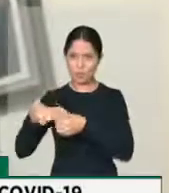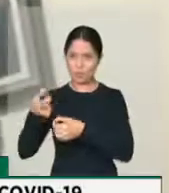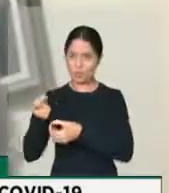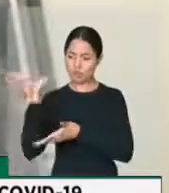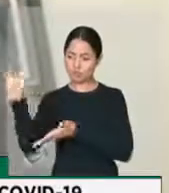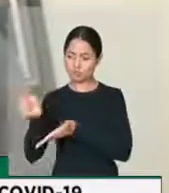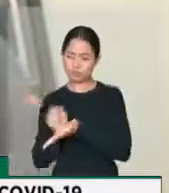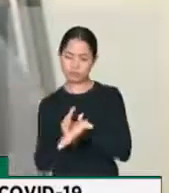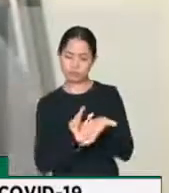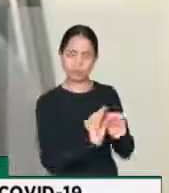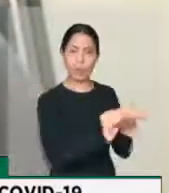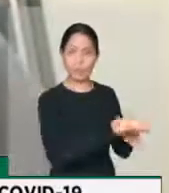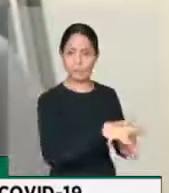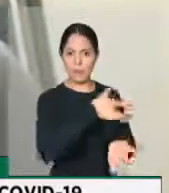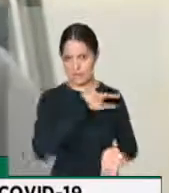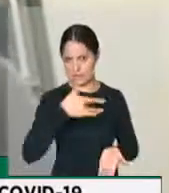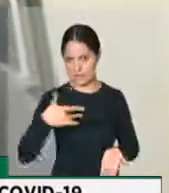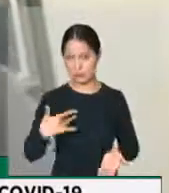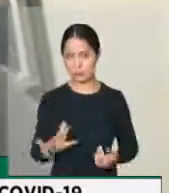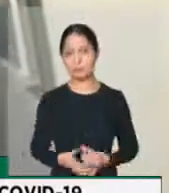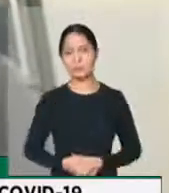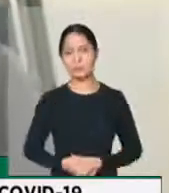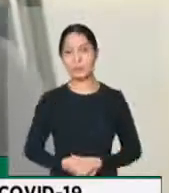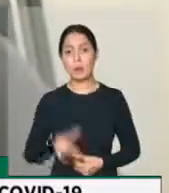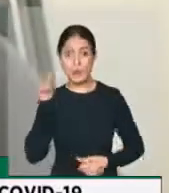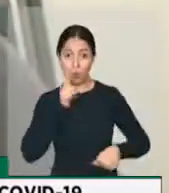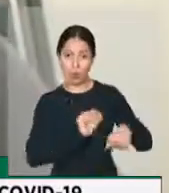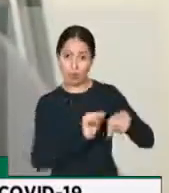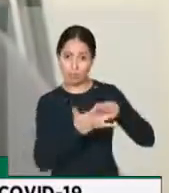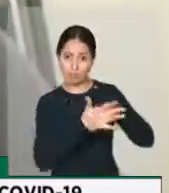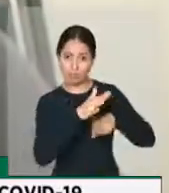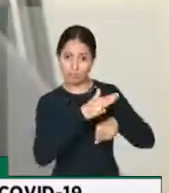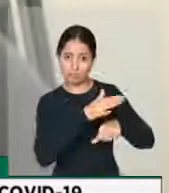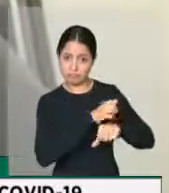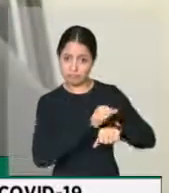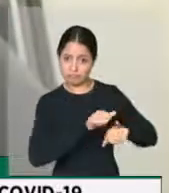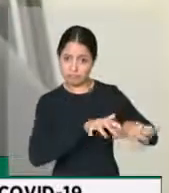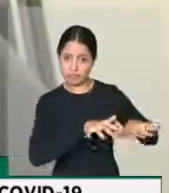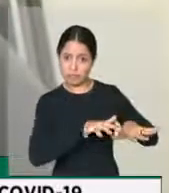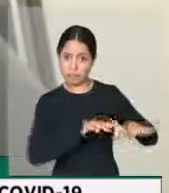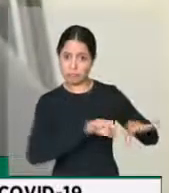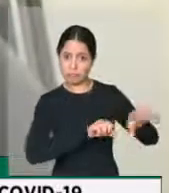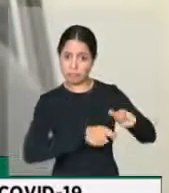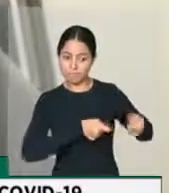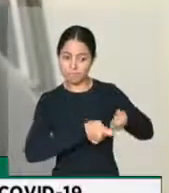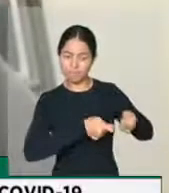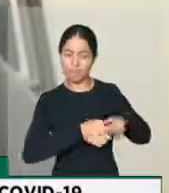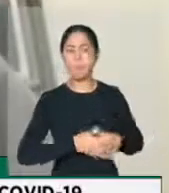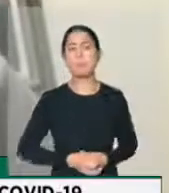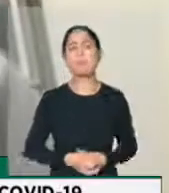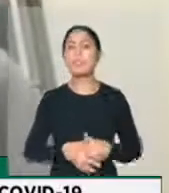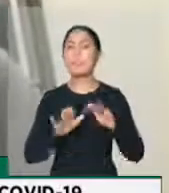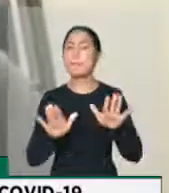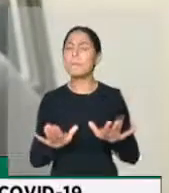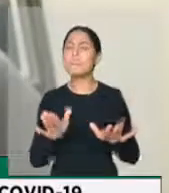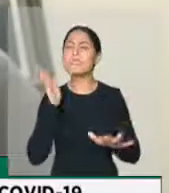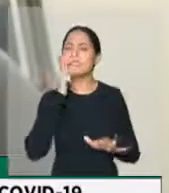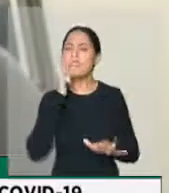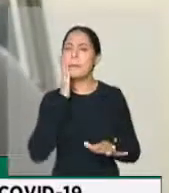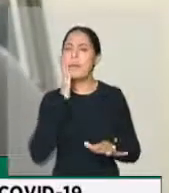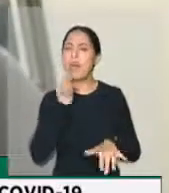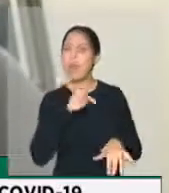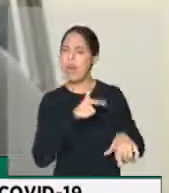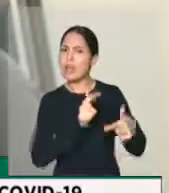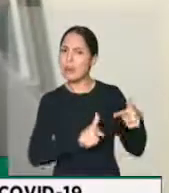gastos do enfrentamento da pandemia. O segundo ponto, sabendo dessa mega crise que estaria por vir, nós precisávamos fazer